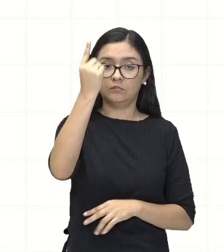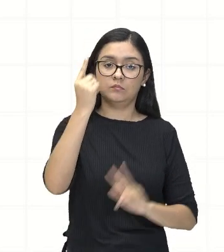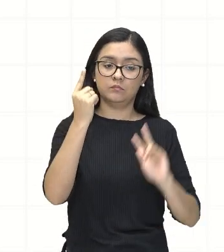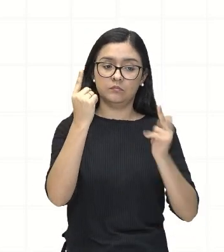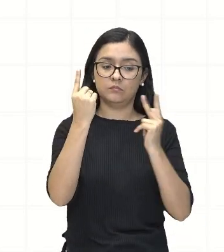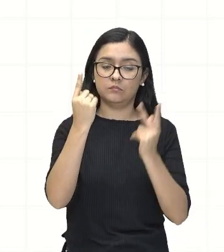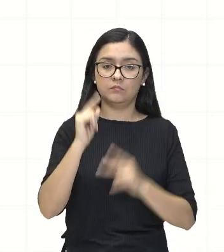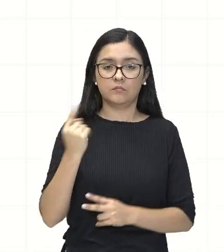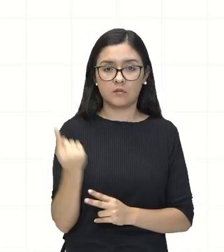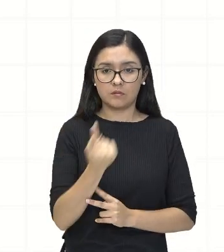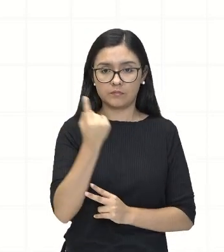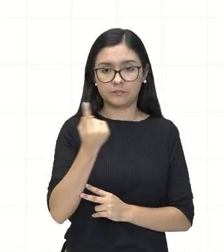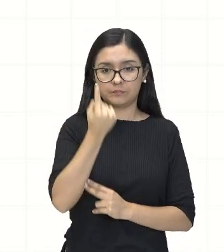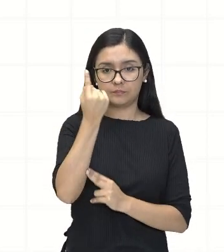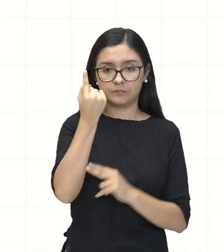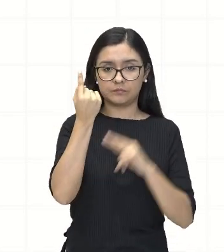olha só.